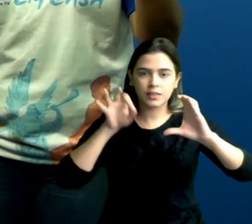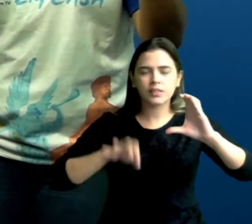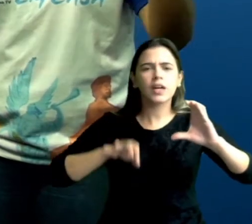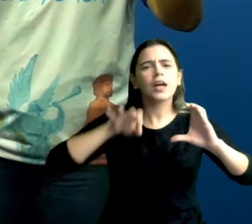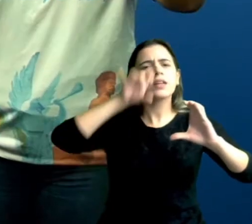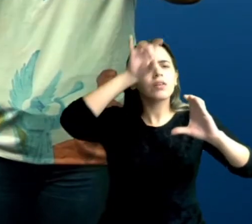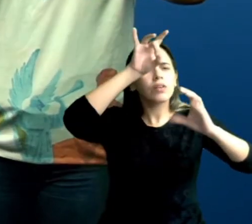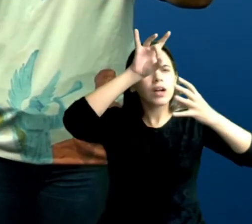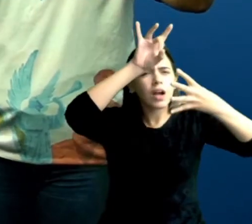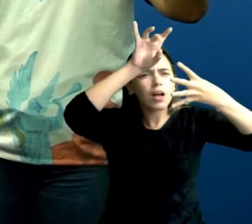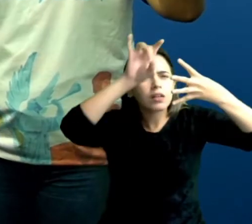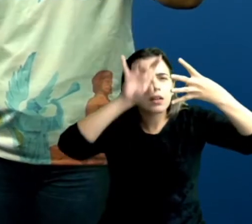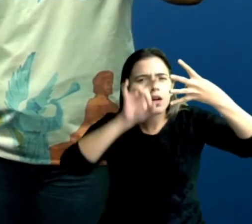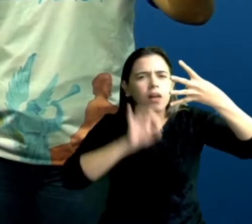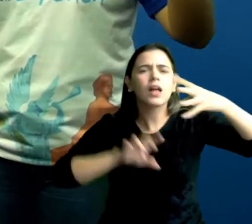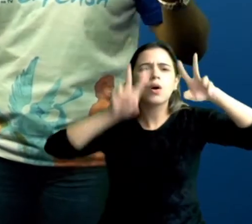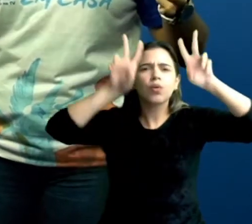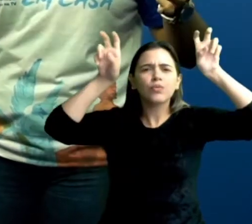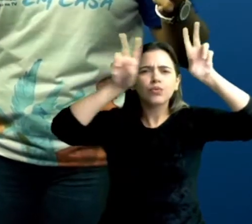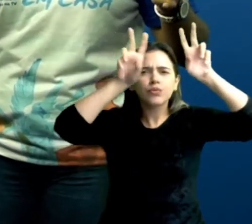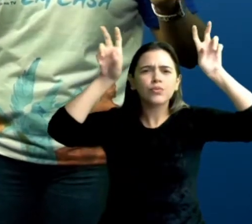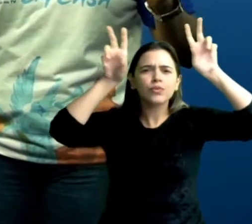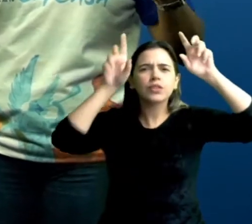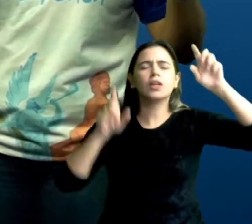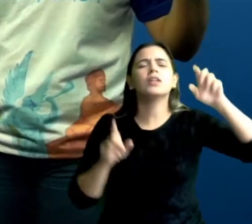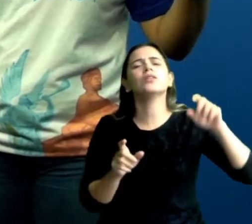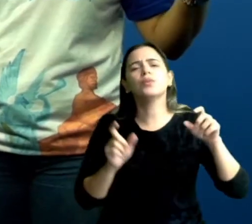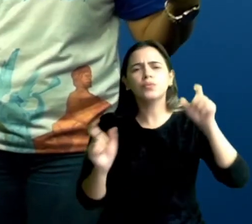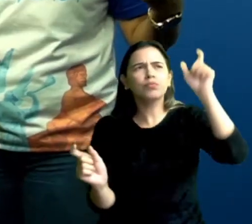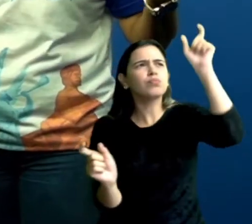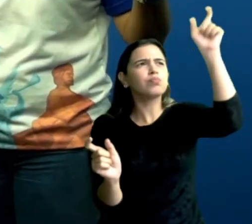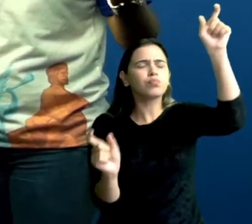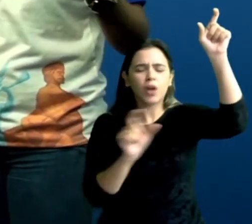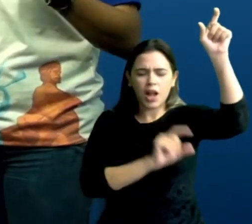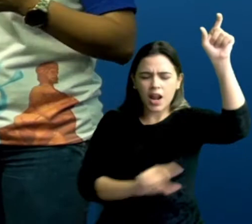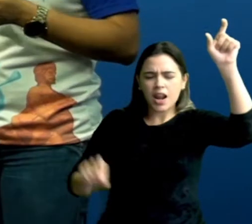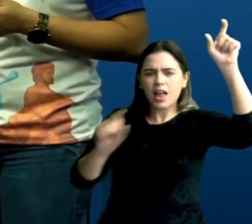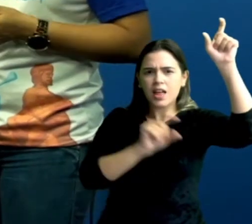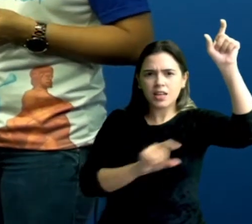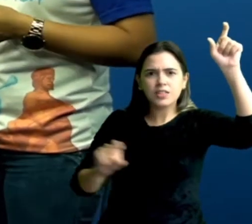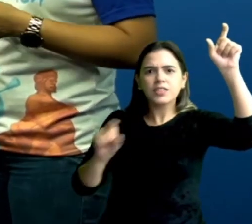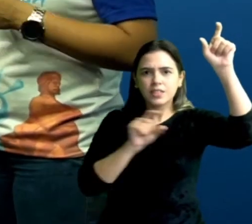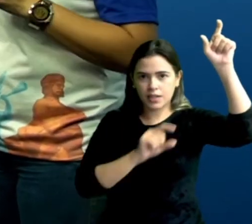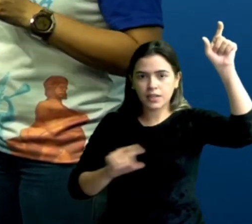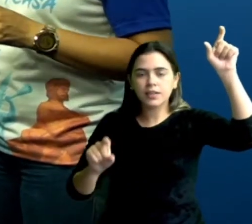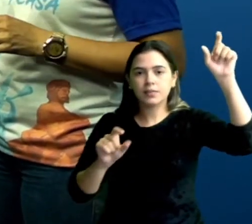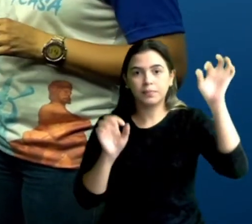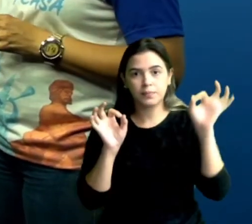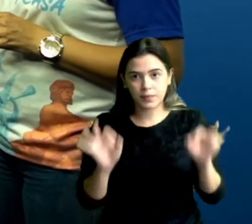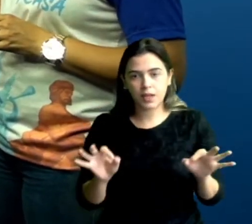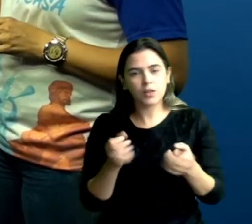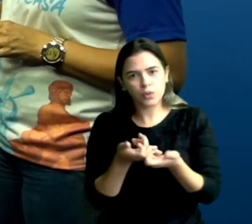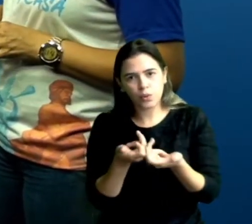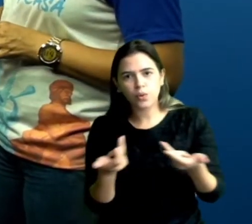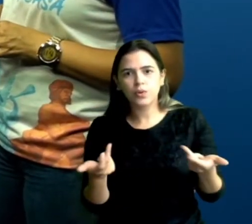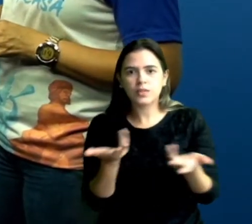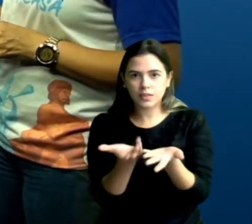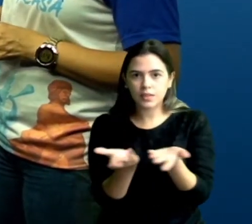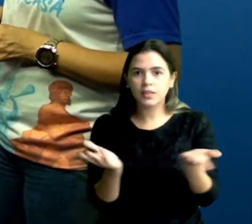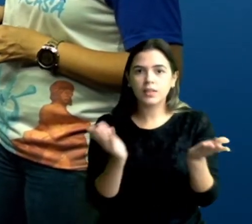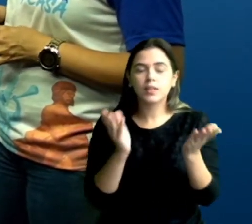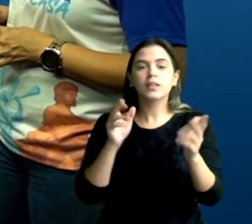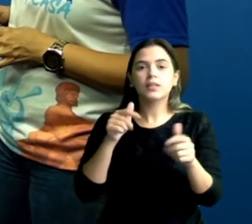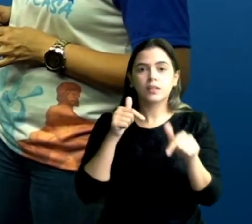elementos que devem ter, título, as variáveis envolvidas, legenda, tá? Questões desse tipo que serão